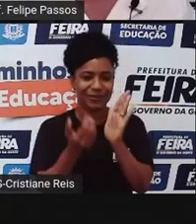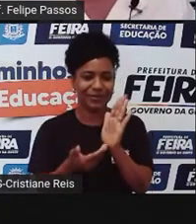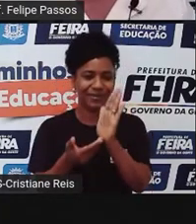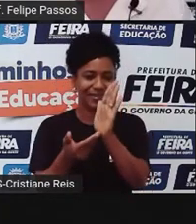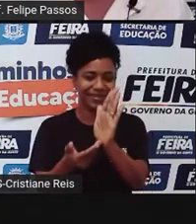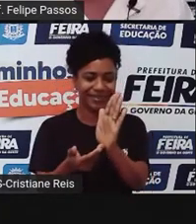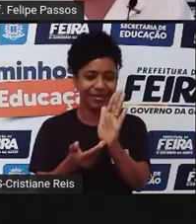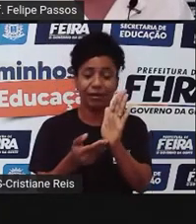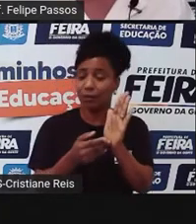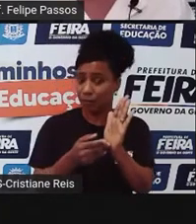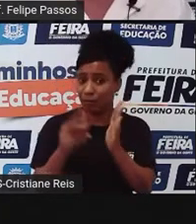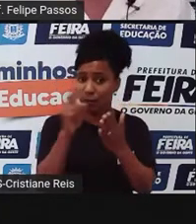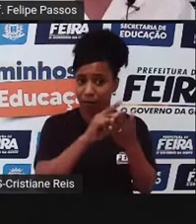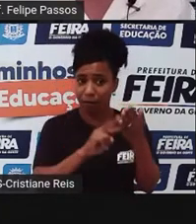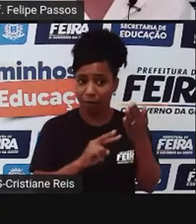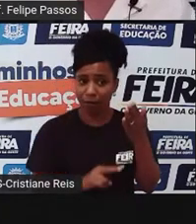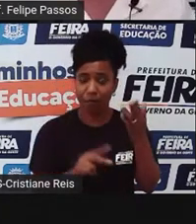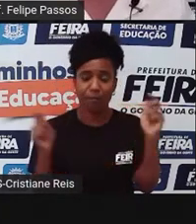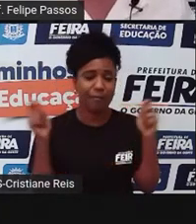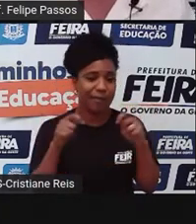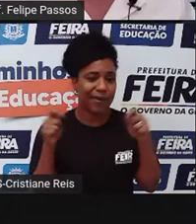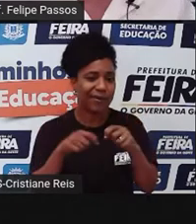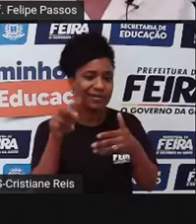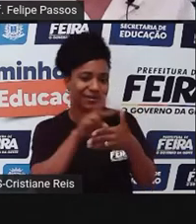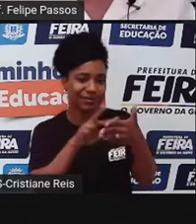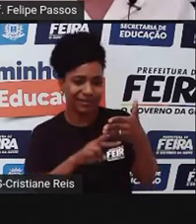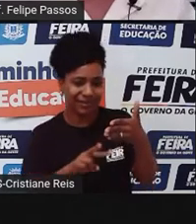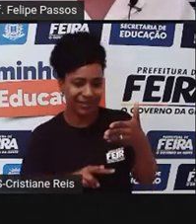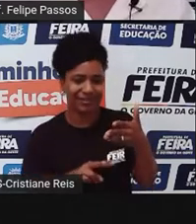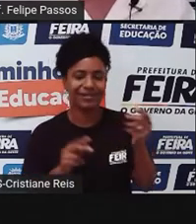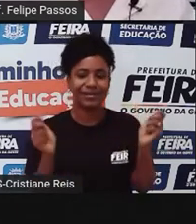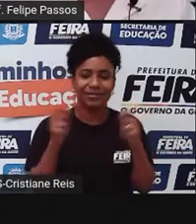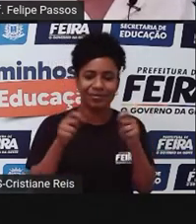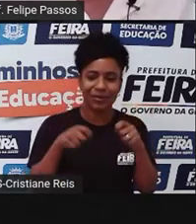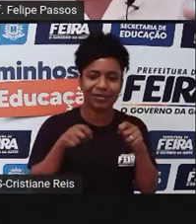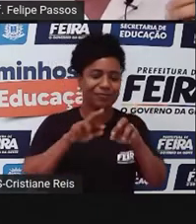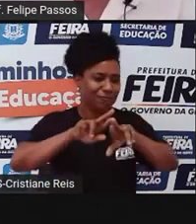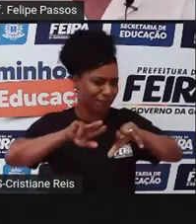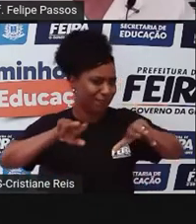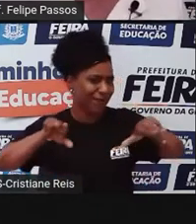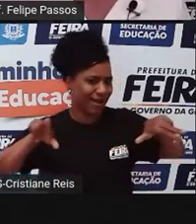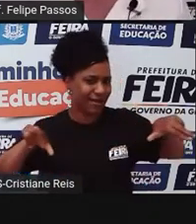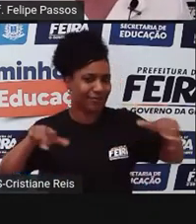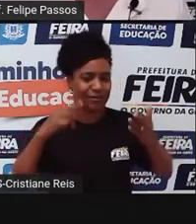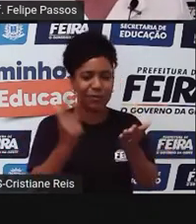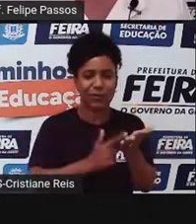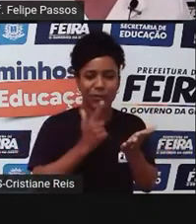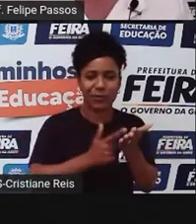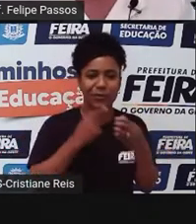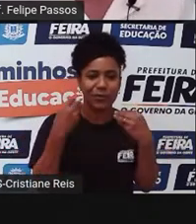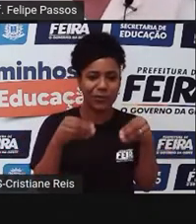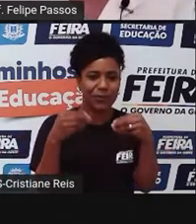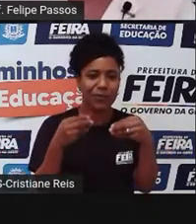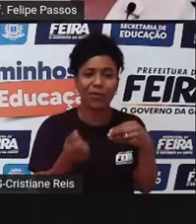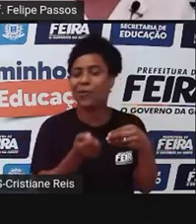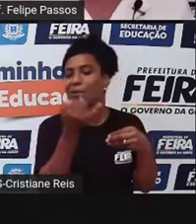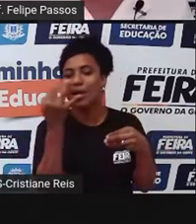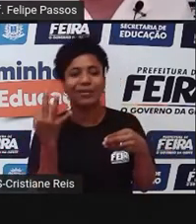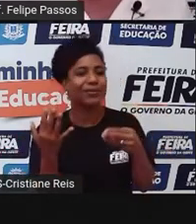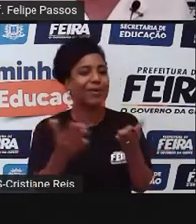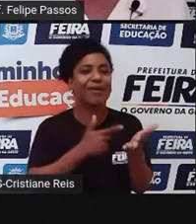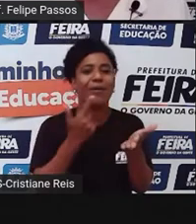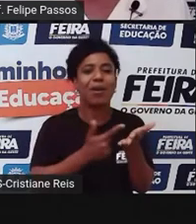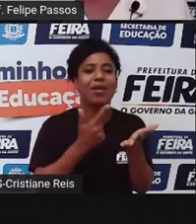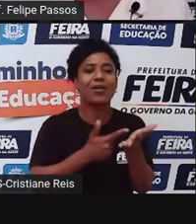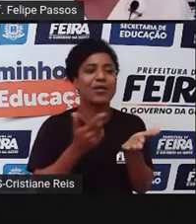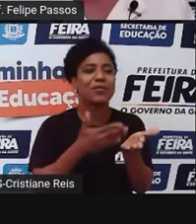uma rede social de leitores. Lá você pode fazer um paginômetro, né? Quantas páginas você já leu na vida? Quantos livros